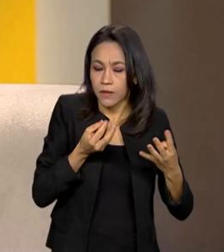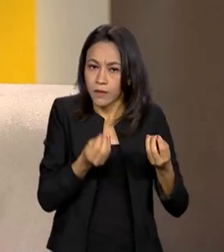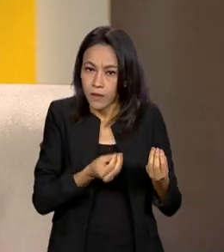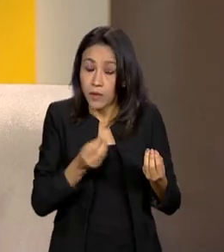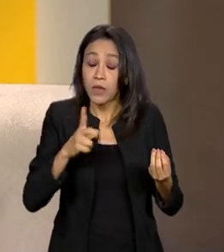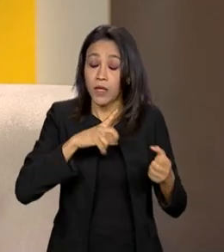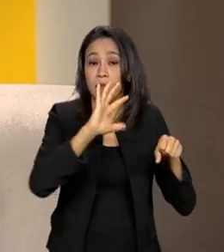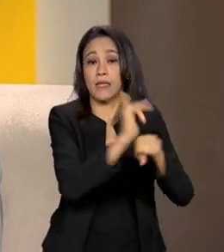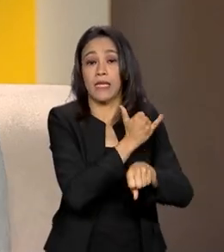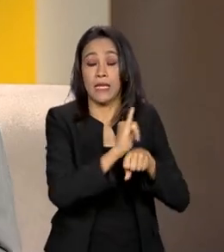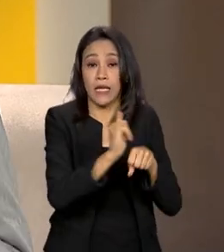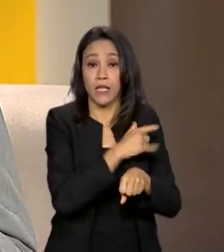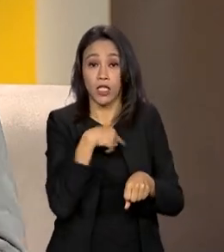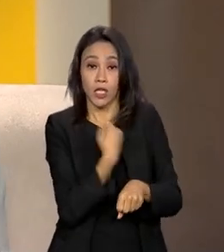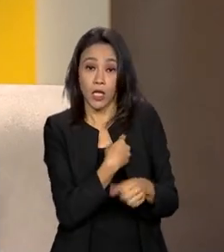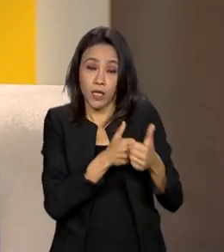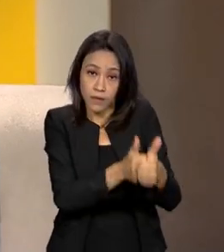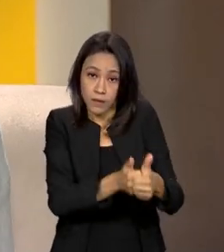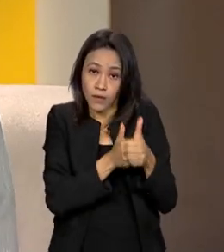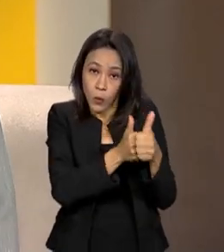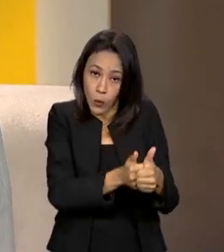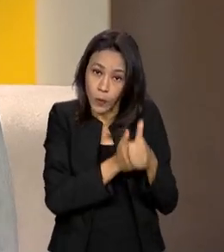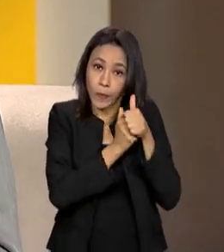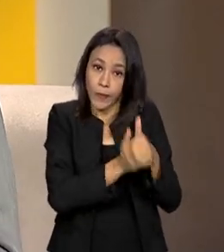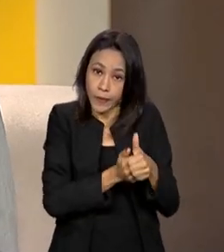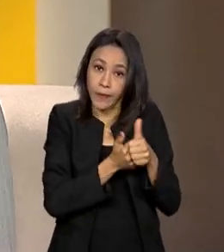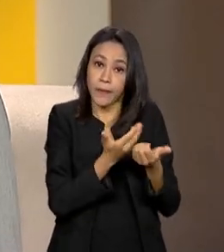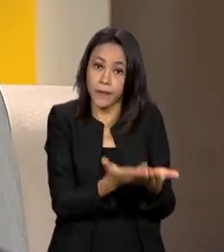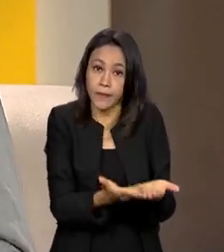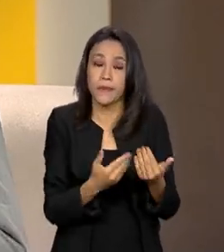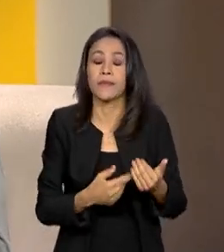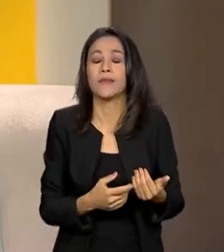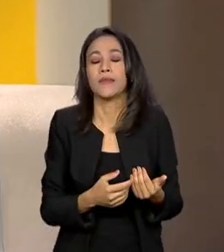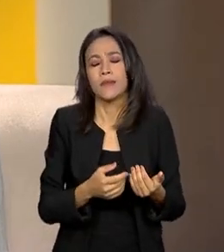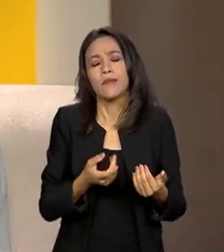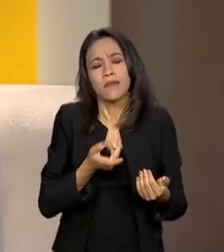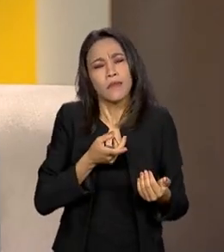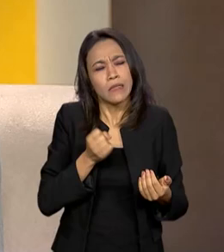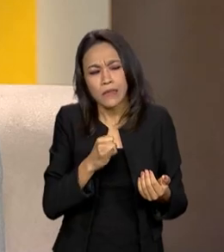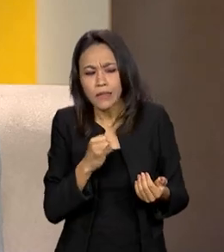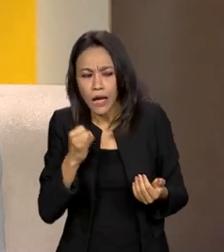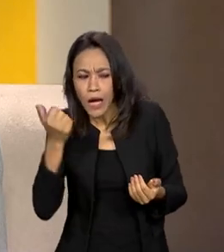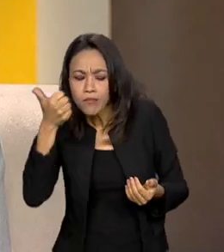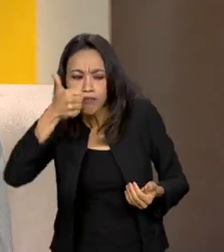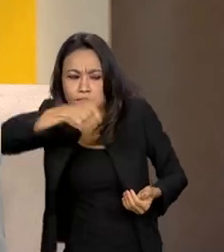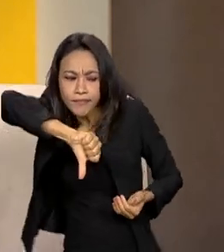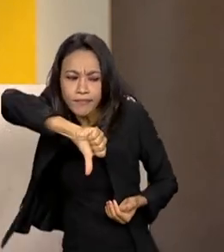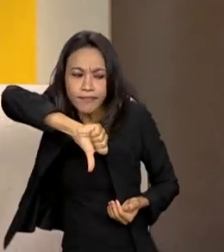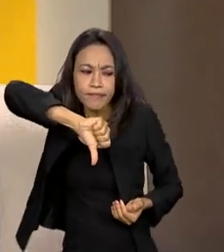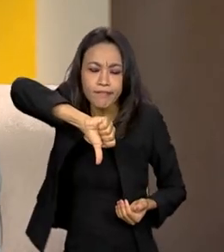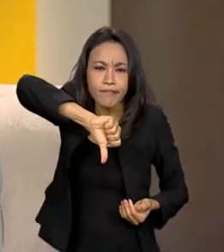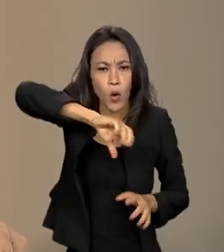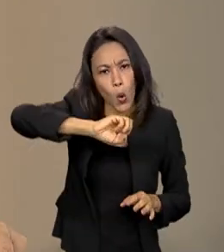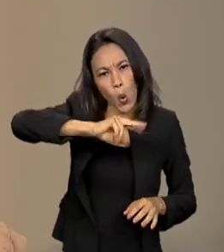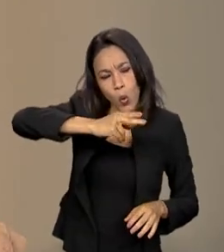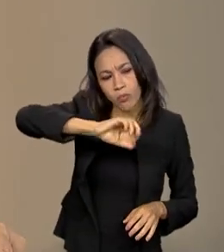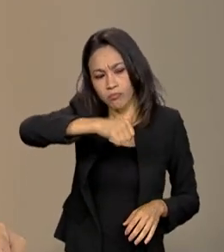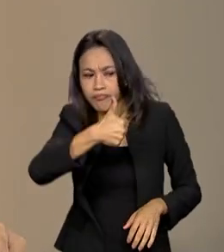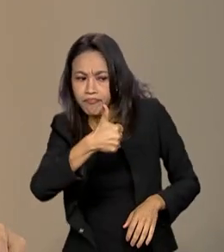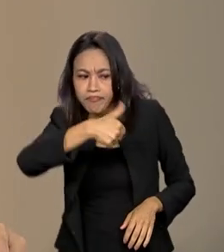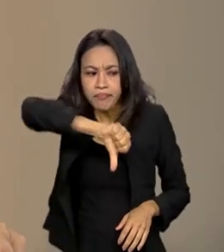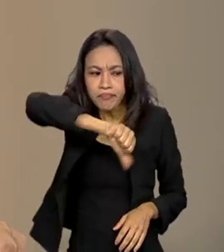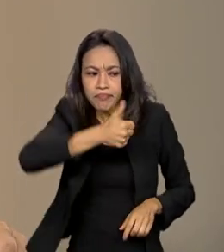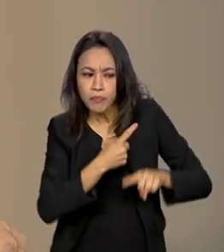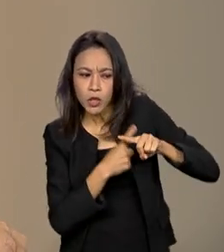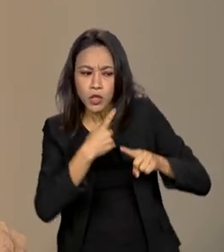mecanismos de acompanhamento da execução dessas iniciativas. Ou seja, as iniciativas estão sendo efetivas. Então, basicamente, são esses quatro eixos